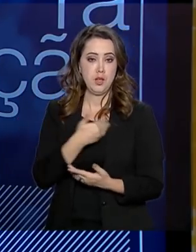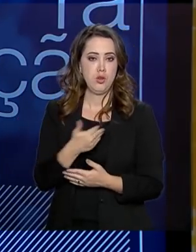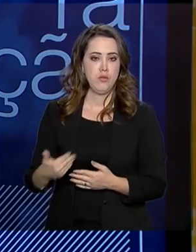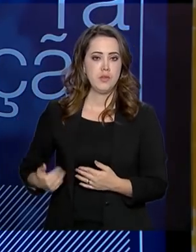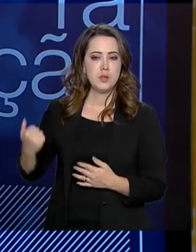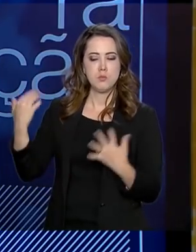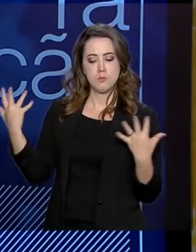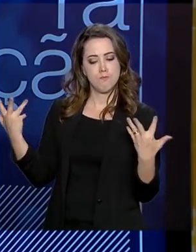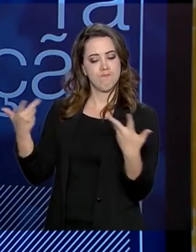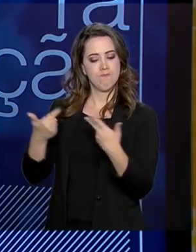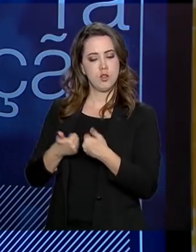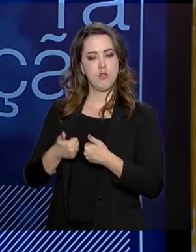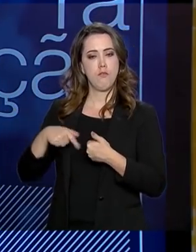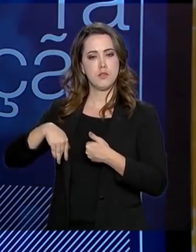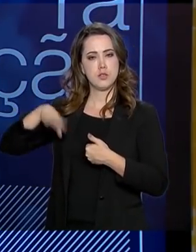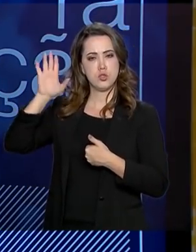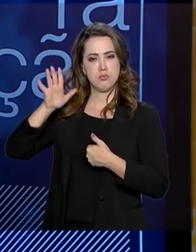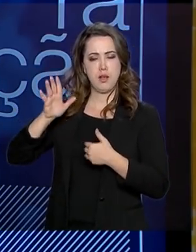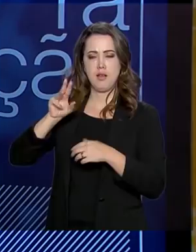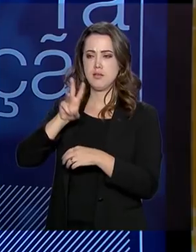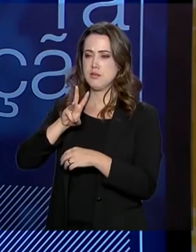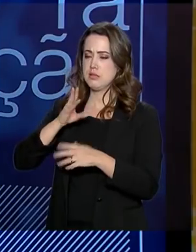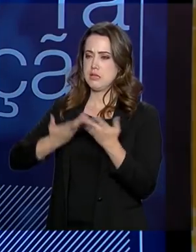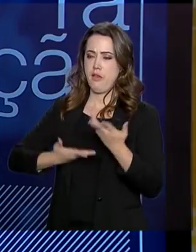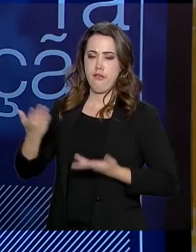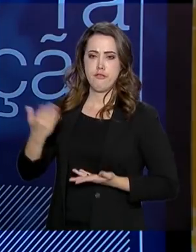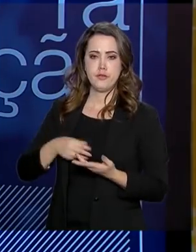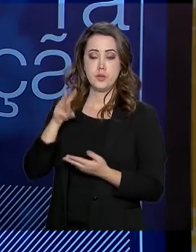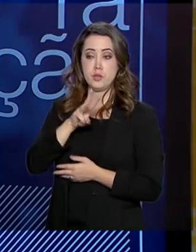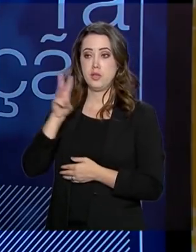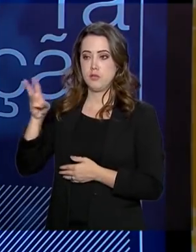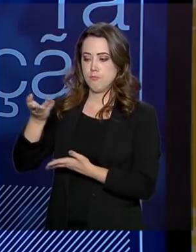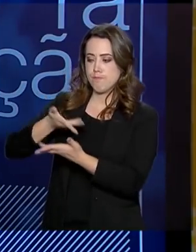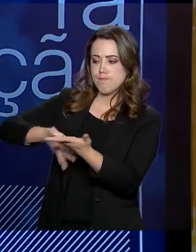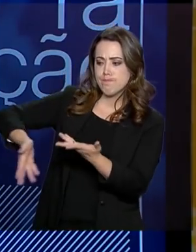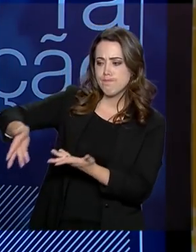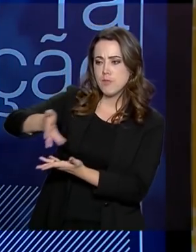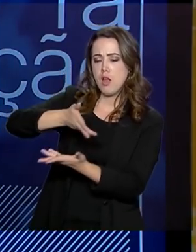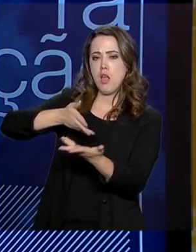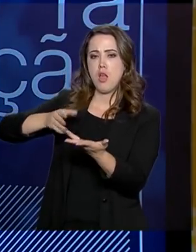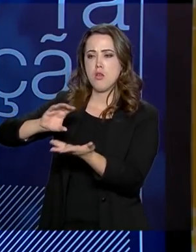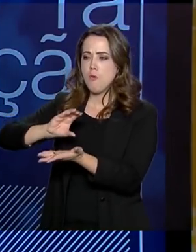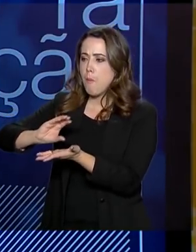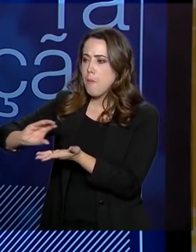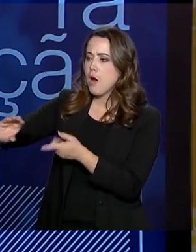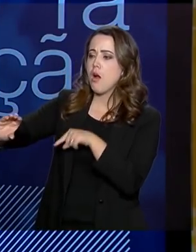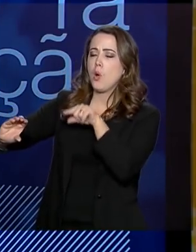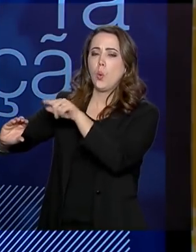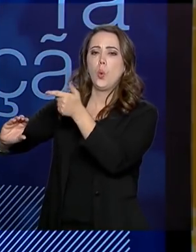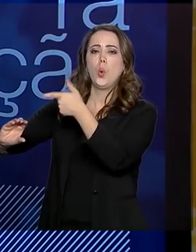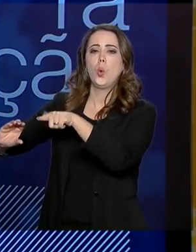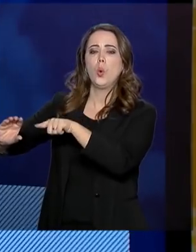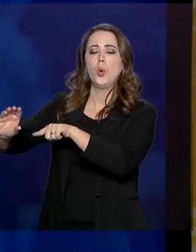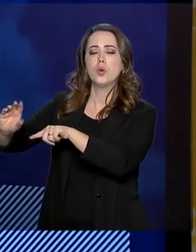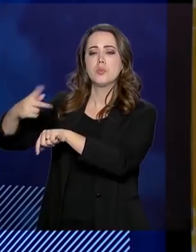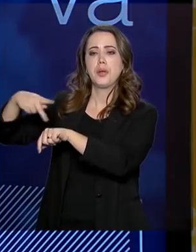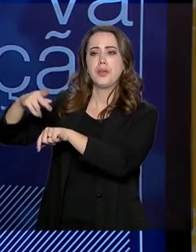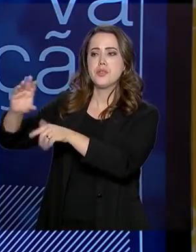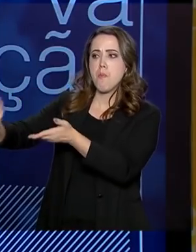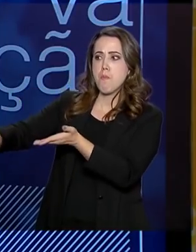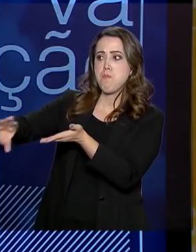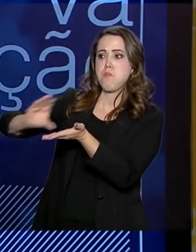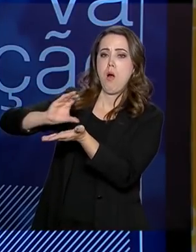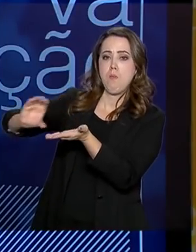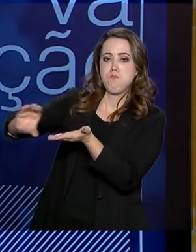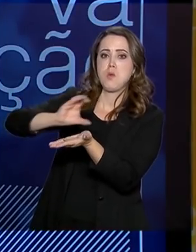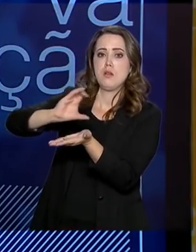e com mais quantidade de serviços digitais transacionam volumes maiores de recursos com os seus pares, com os outros governos